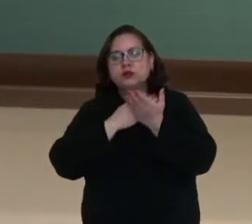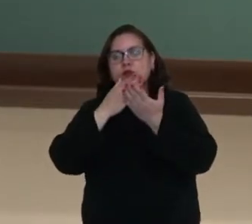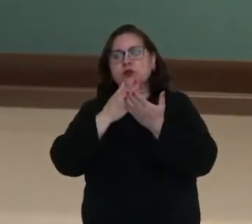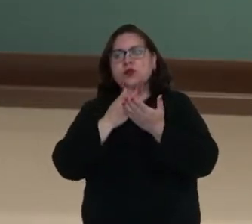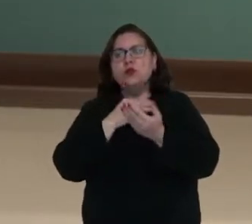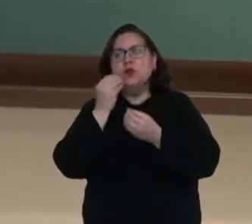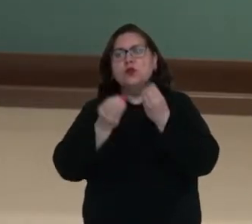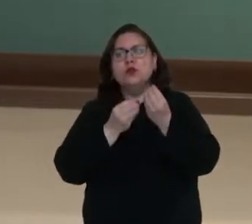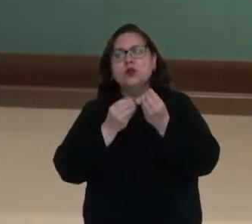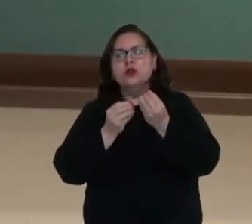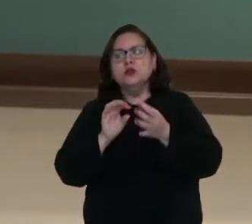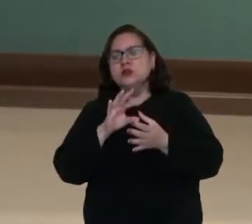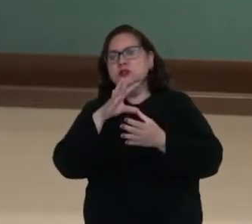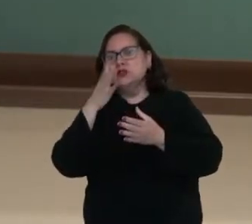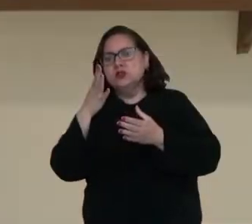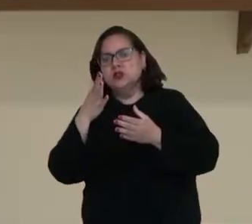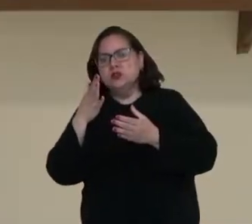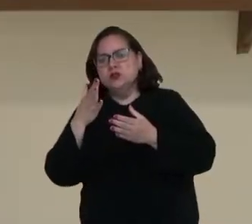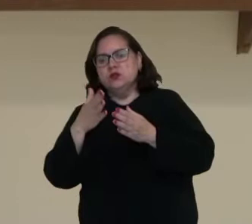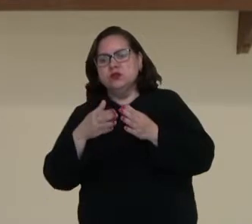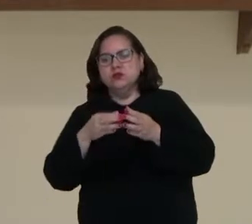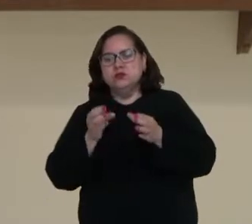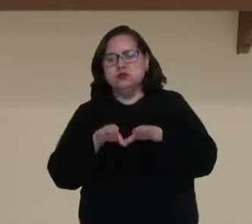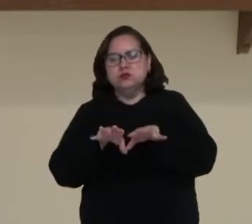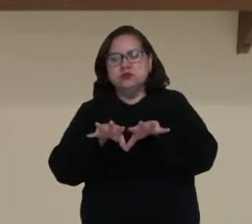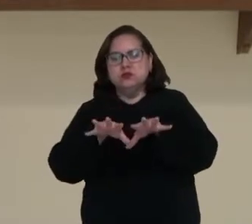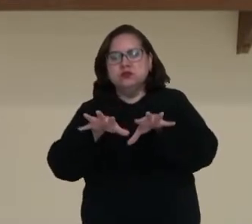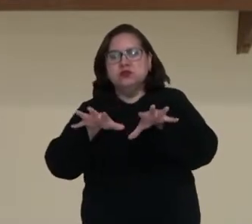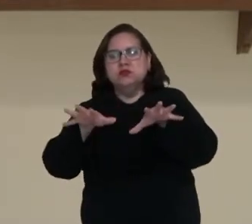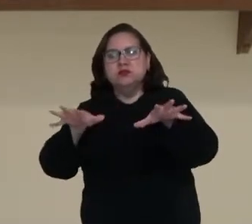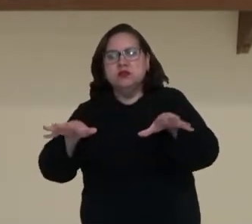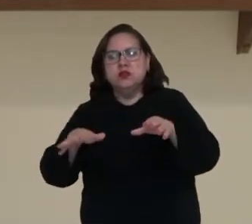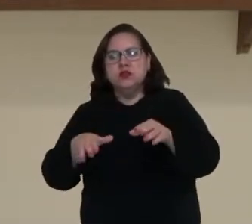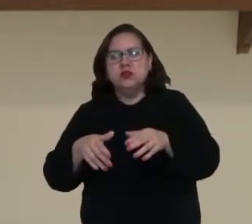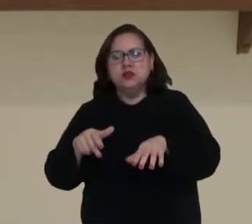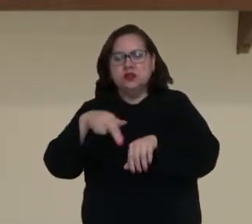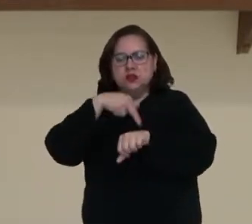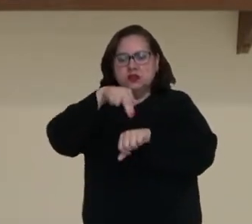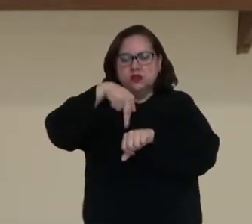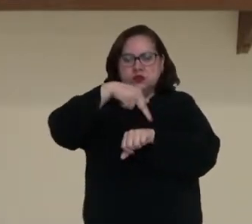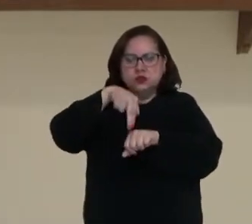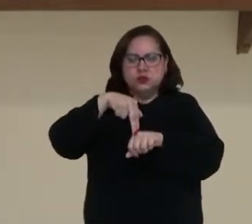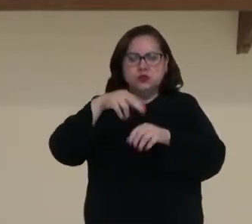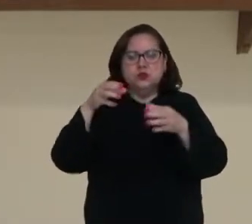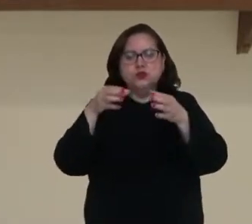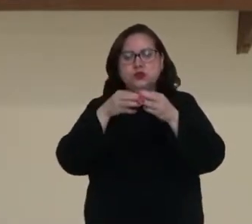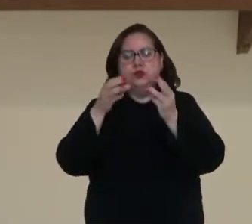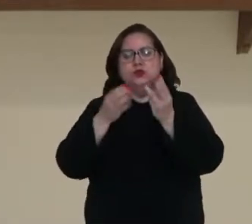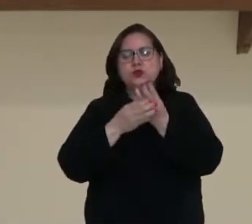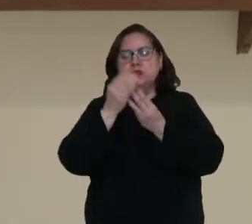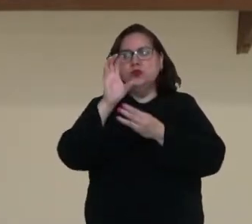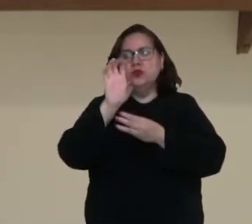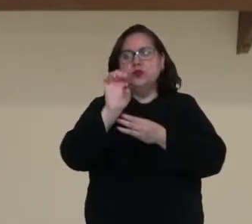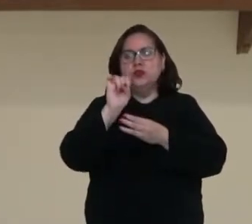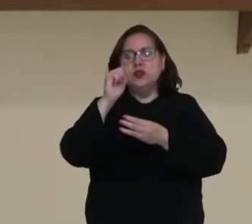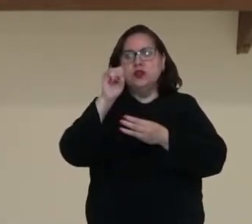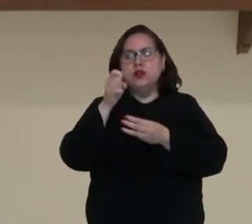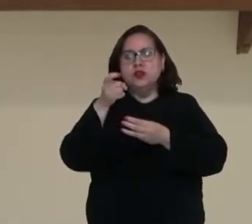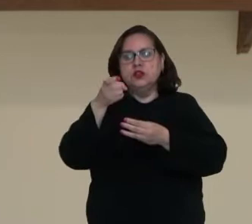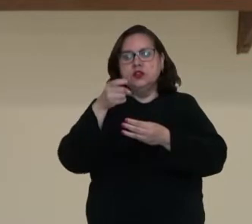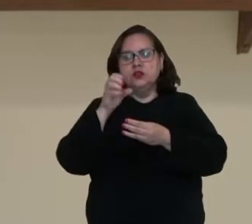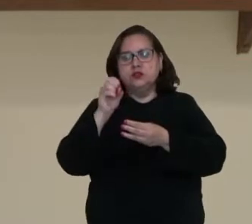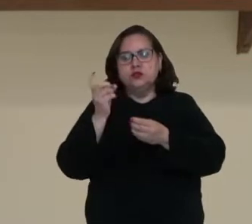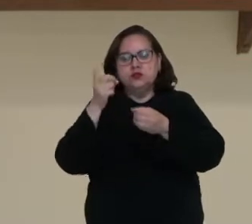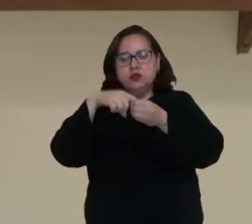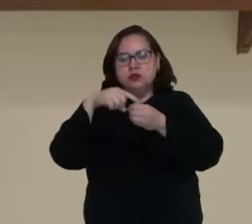Como se formou, como ocorreu o expansionismo das nações, do grupo eixo, dentro da Segunda